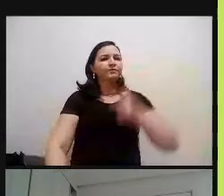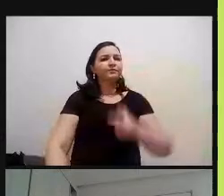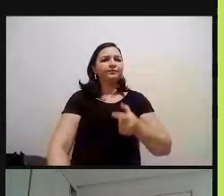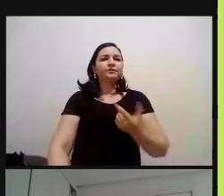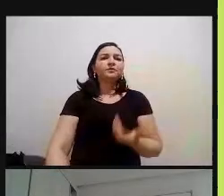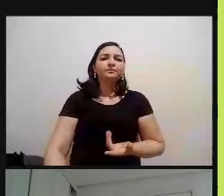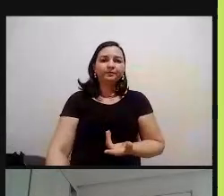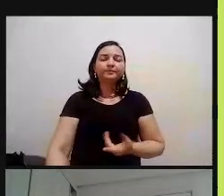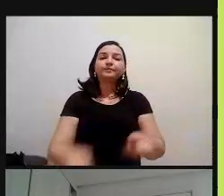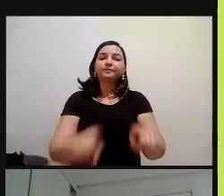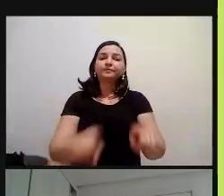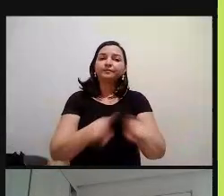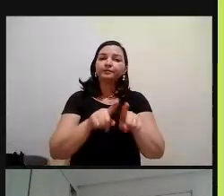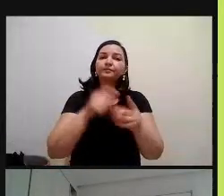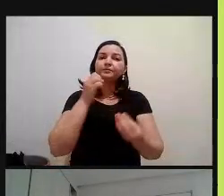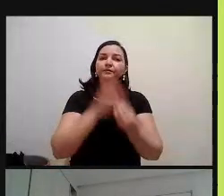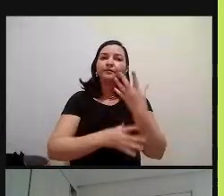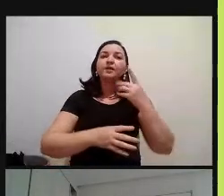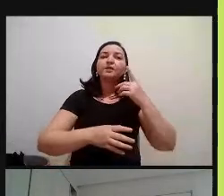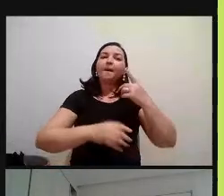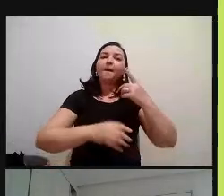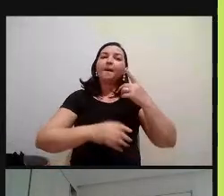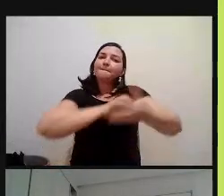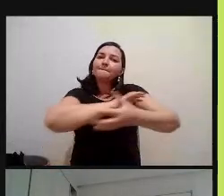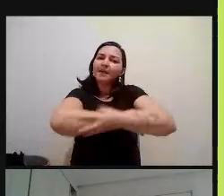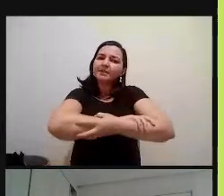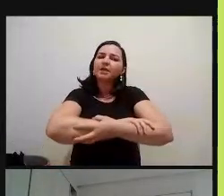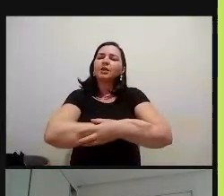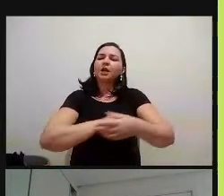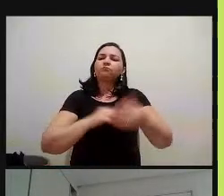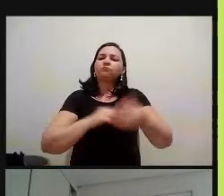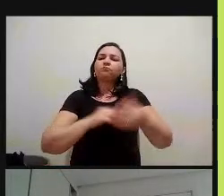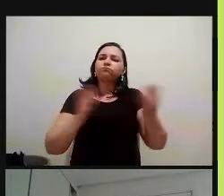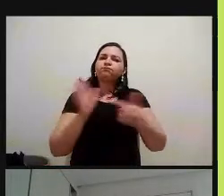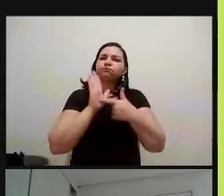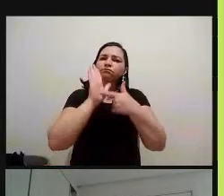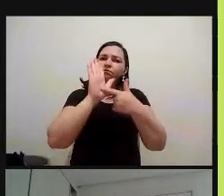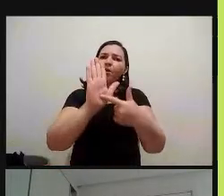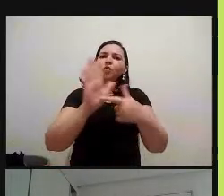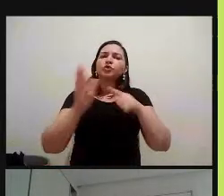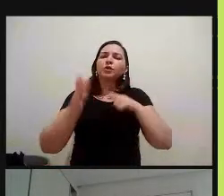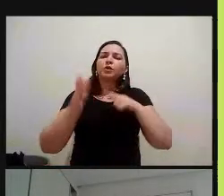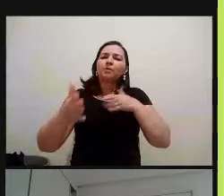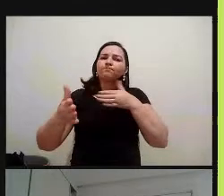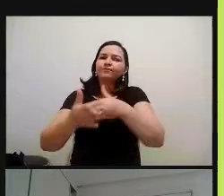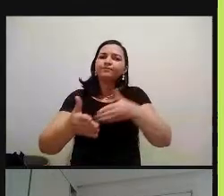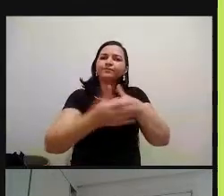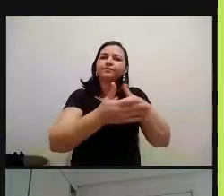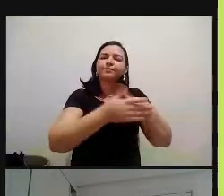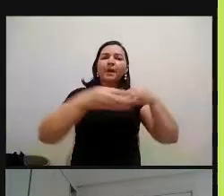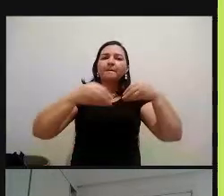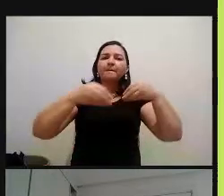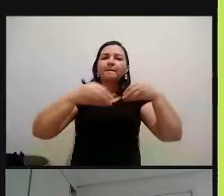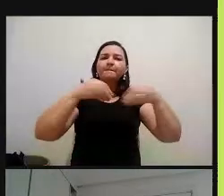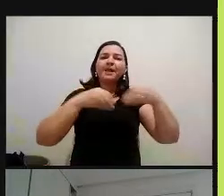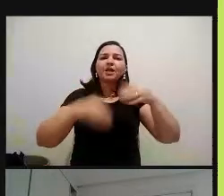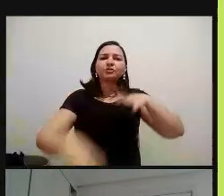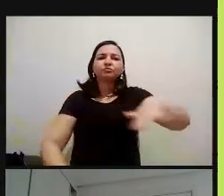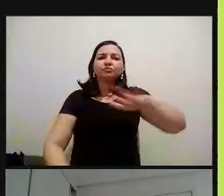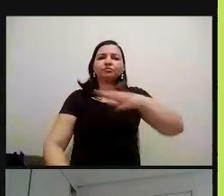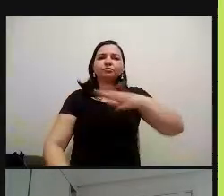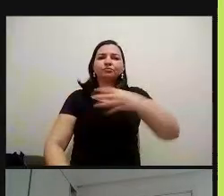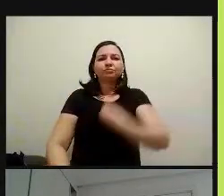então a gente faz esse engajamento, não é, mostrando o impacto do plástico, não é, nas nossas